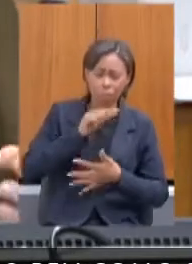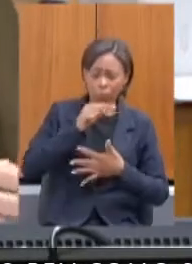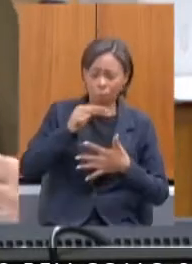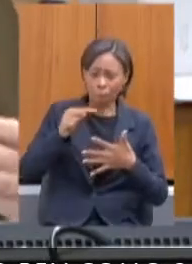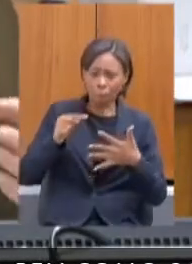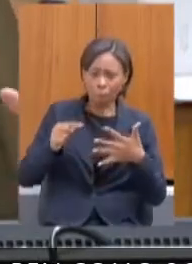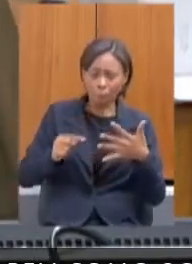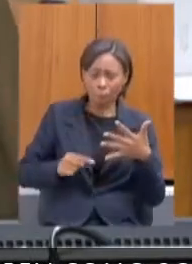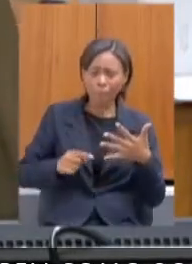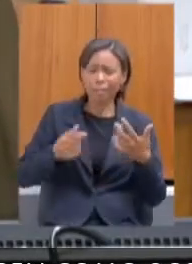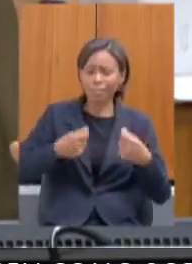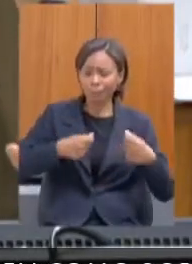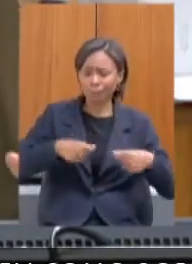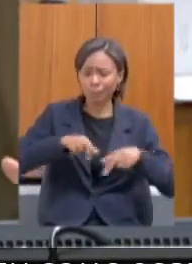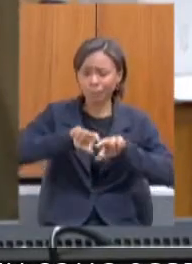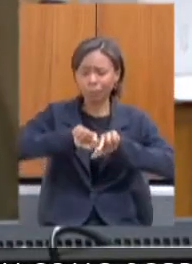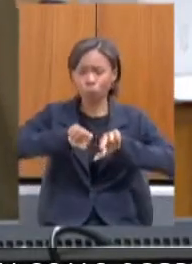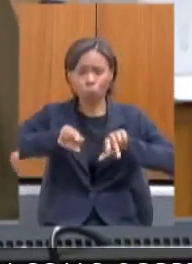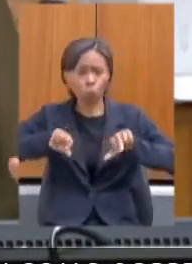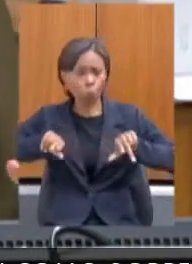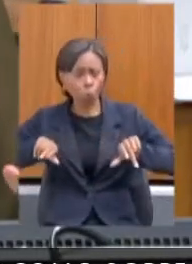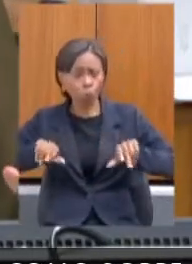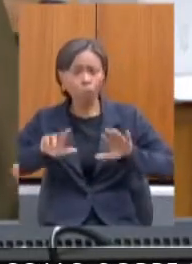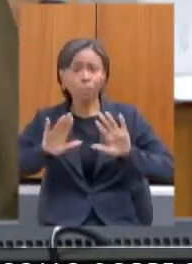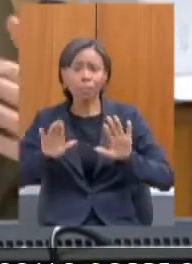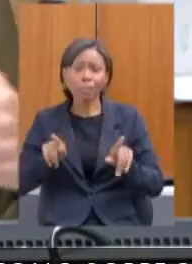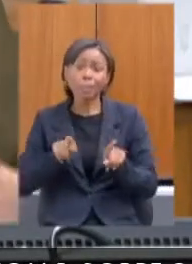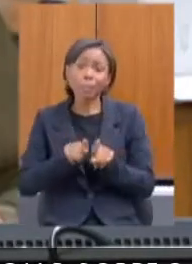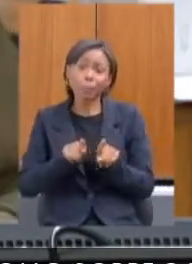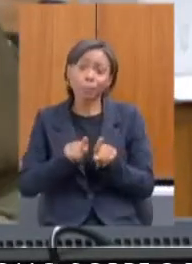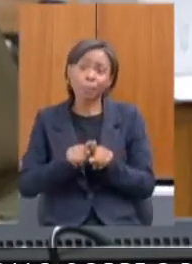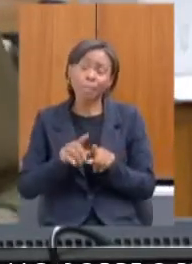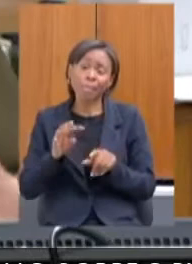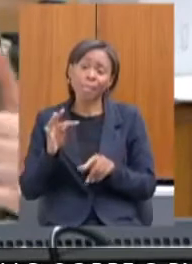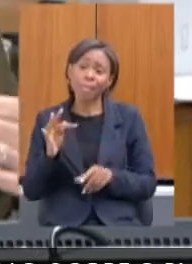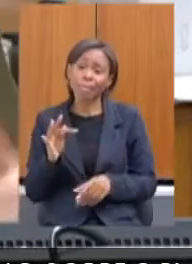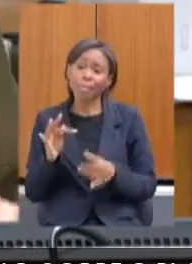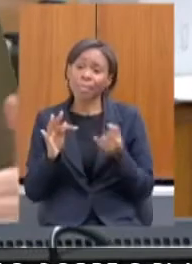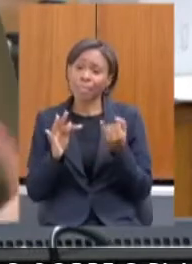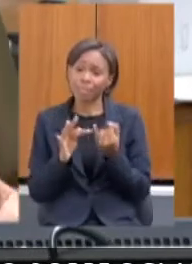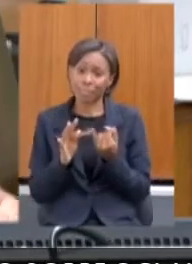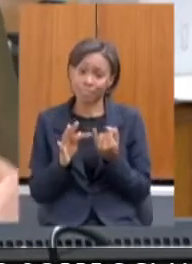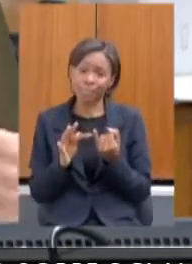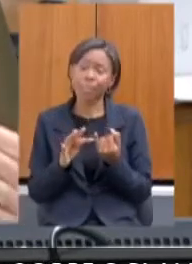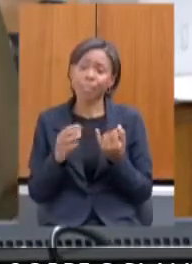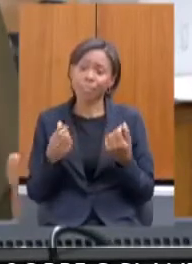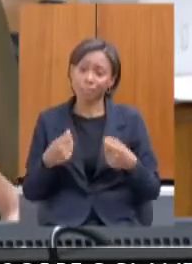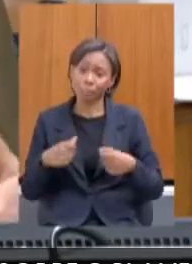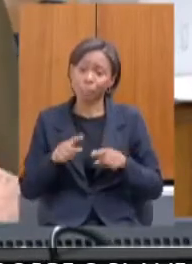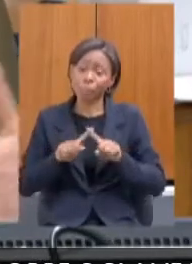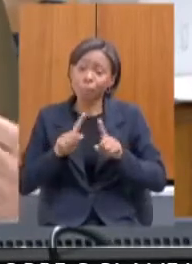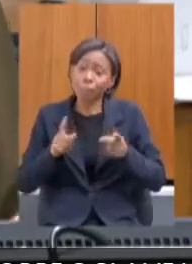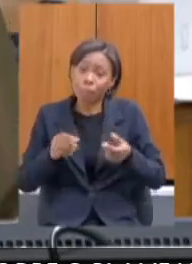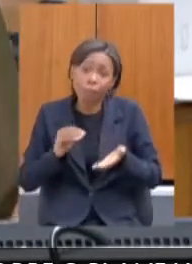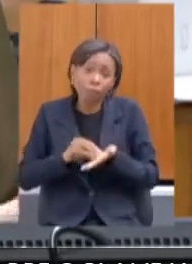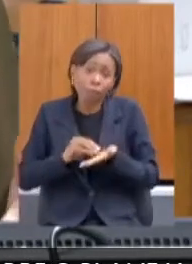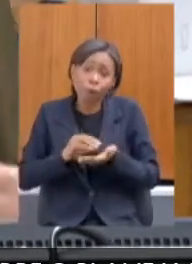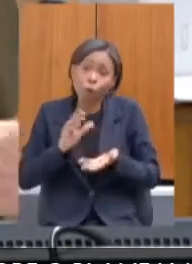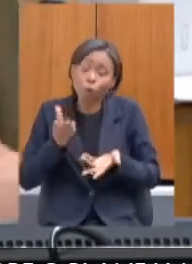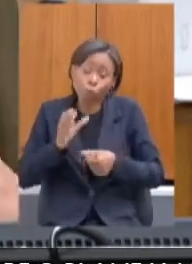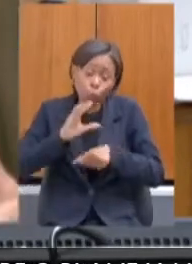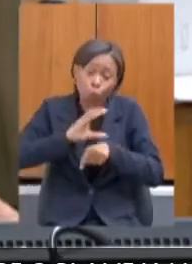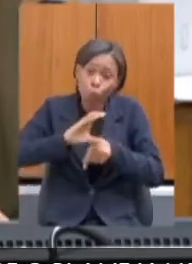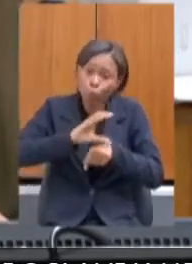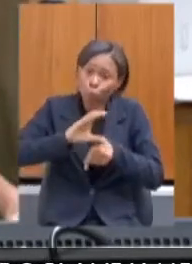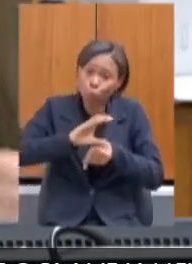também uma demanda por TI, mas a gente também tem que qualificar todas essas pessoas, essa juventude nossa, que